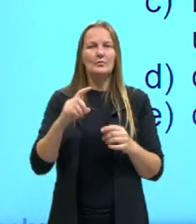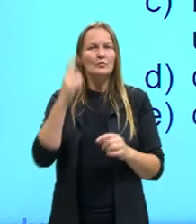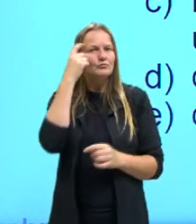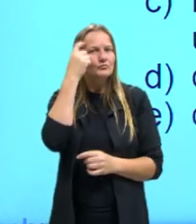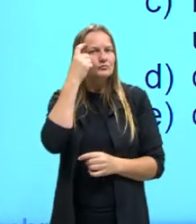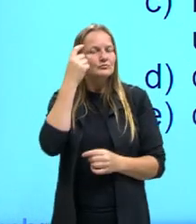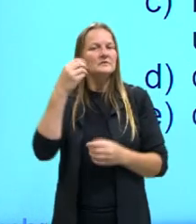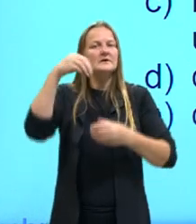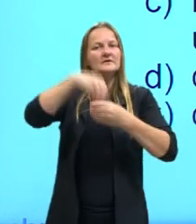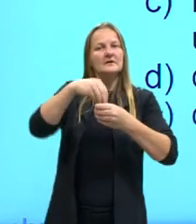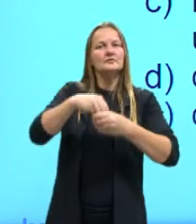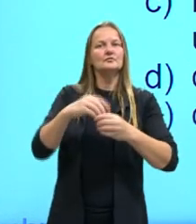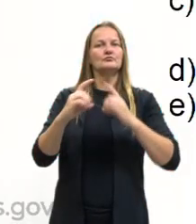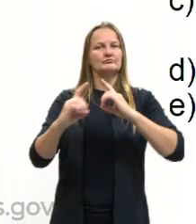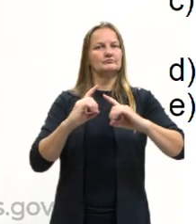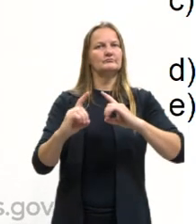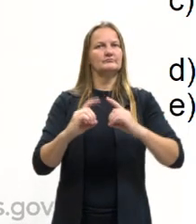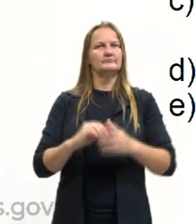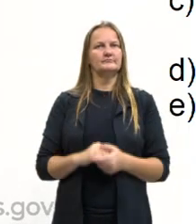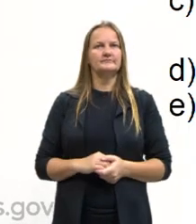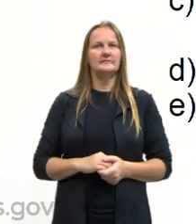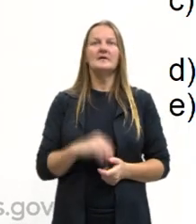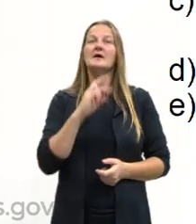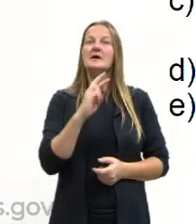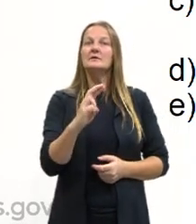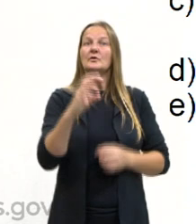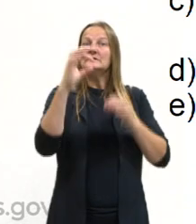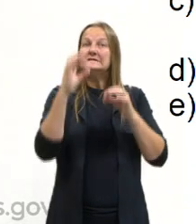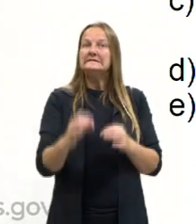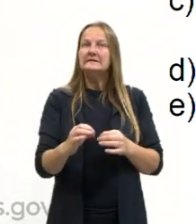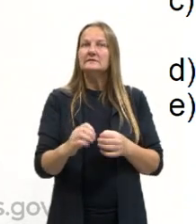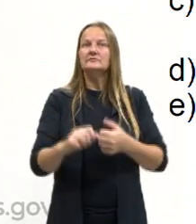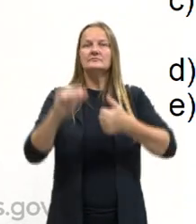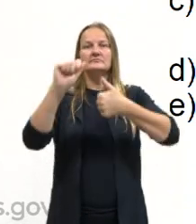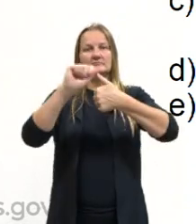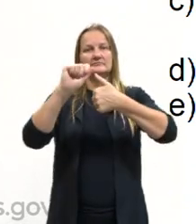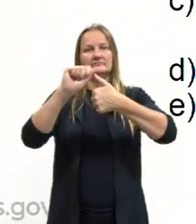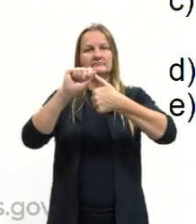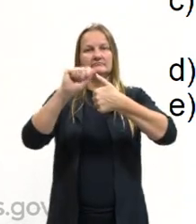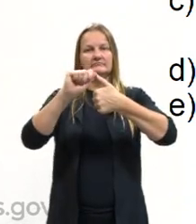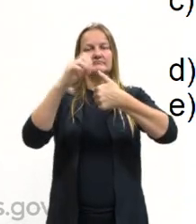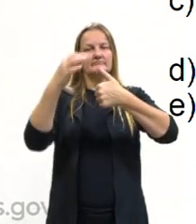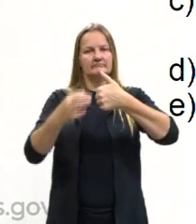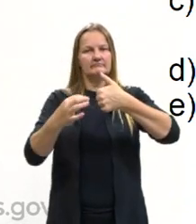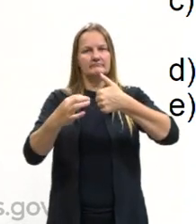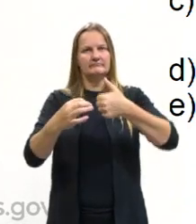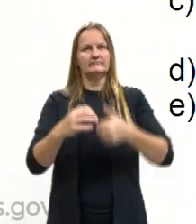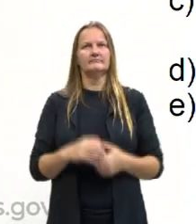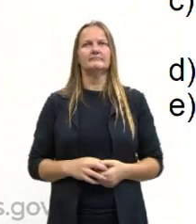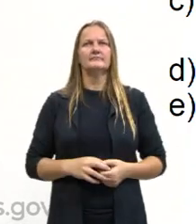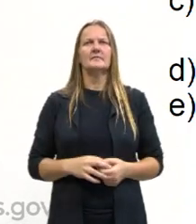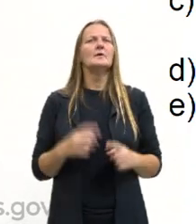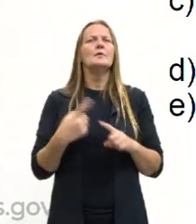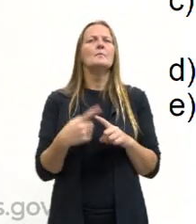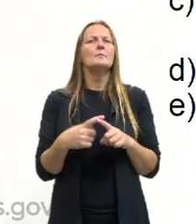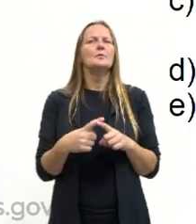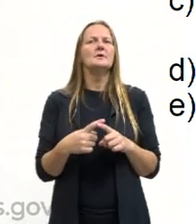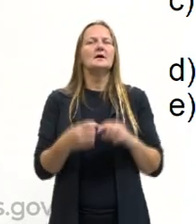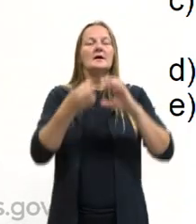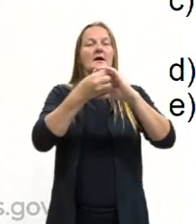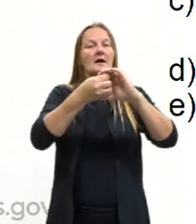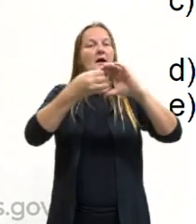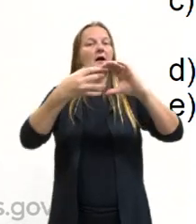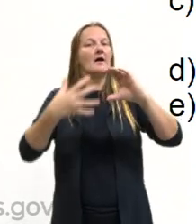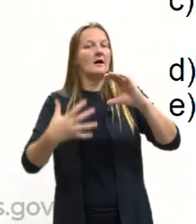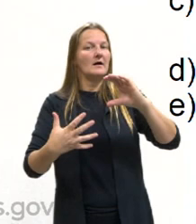presente no diálogo a resposta correta aqui da nossa questão vai ser a letra A por que que vai ser a letra A?